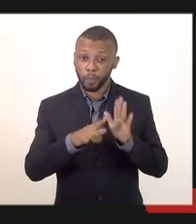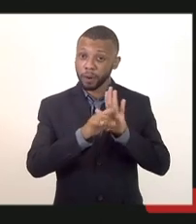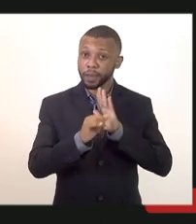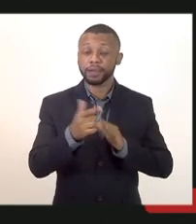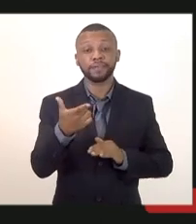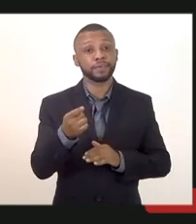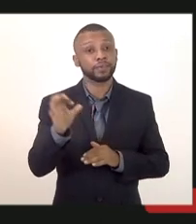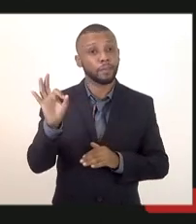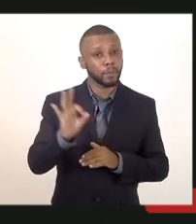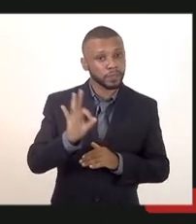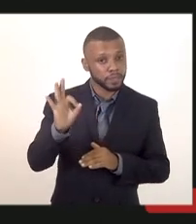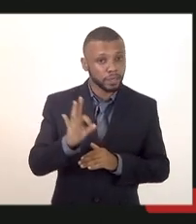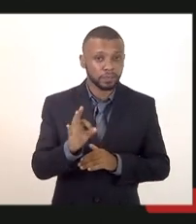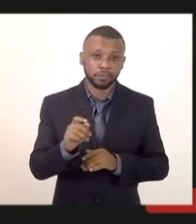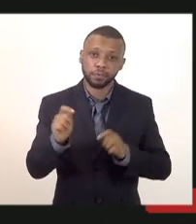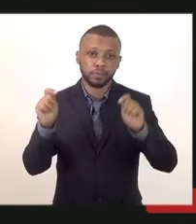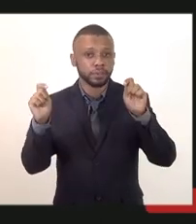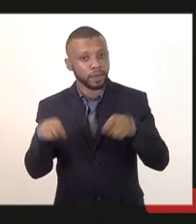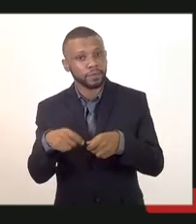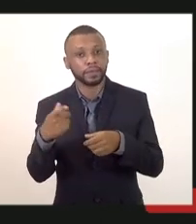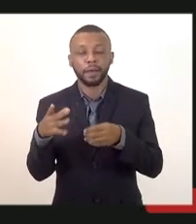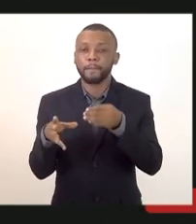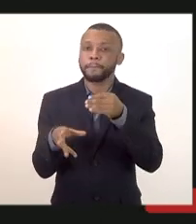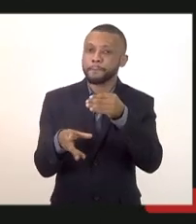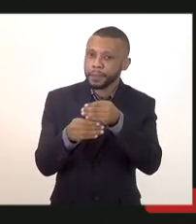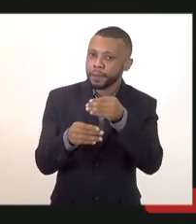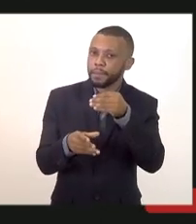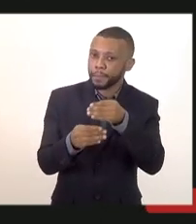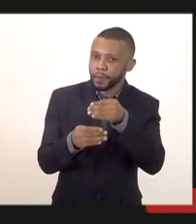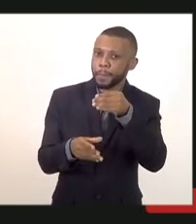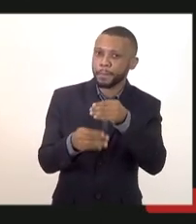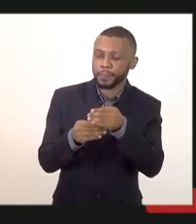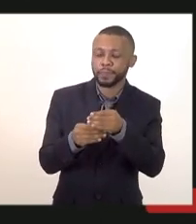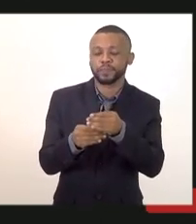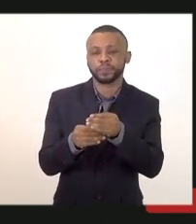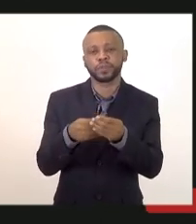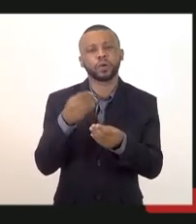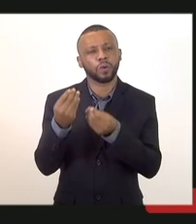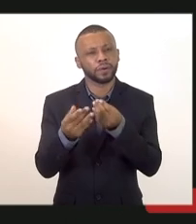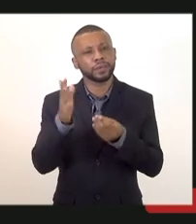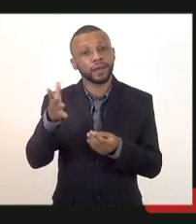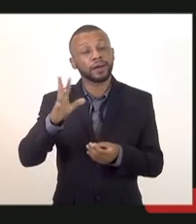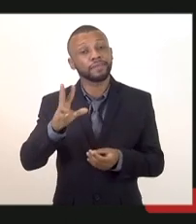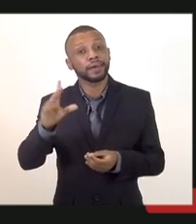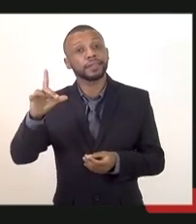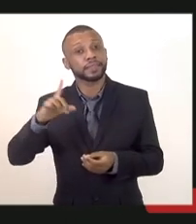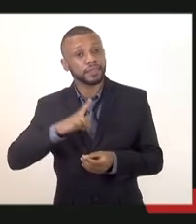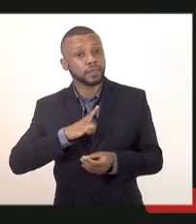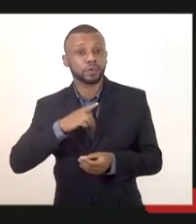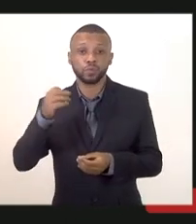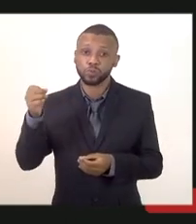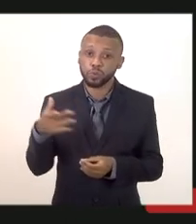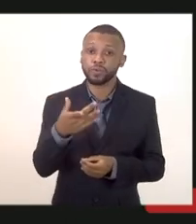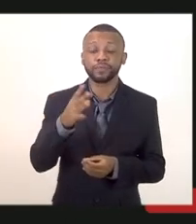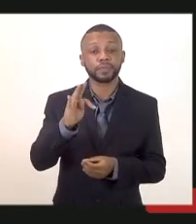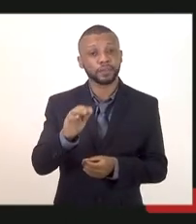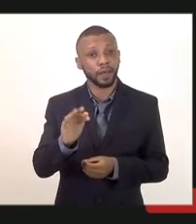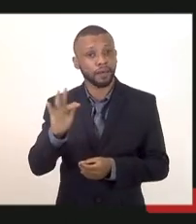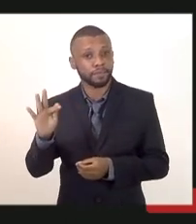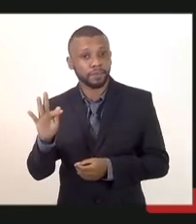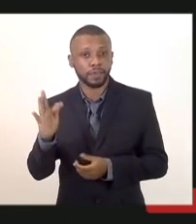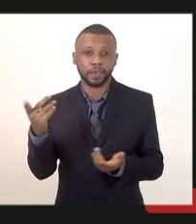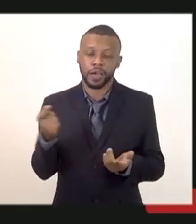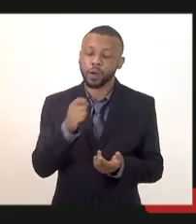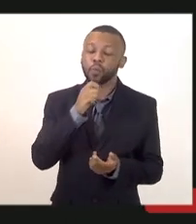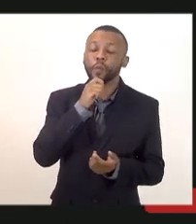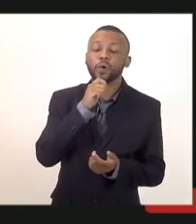ser preenchida 20% da quarta como já vai fazer um novo TAF então eu não vejo o empecilho dos cotistas